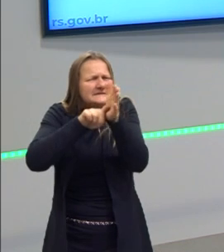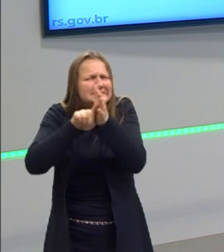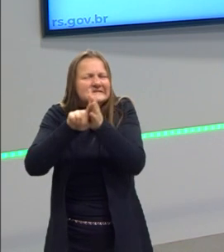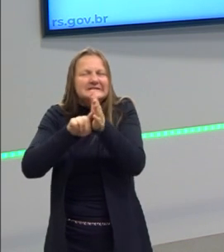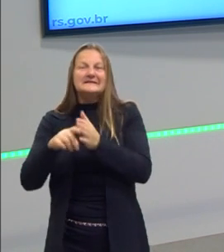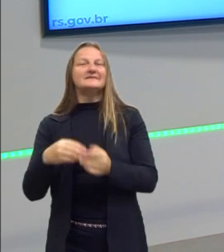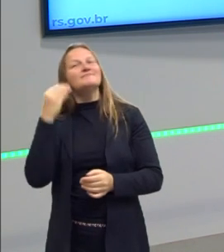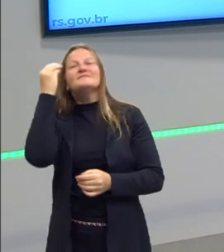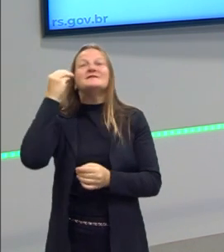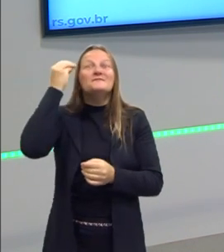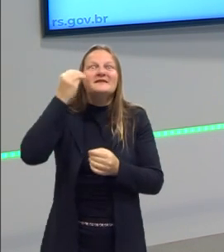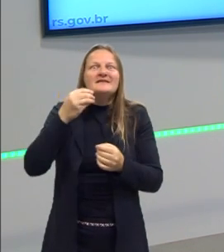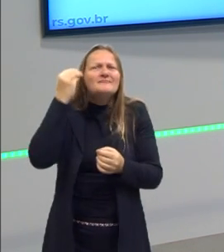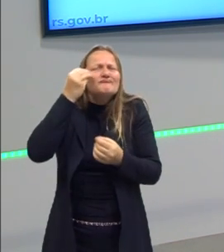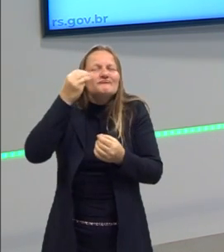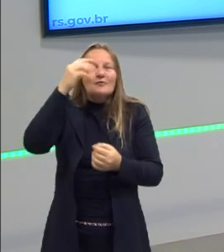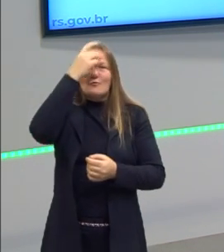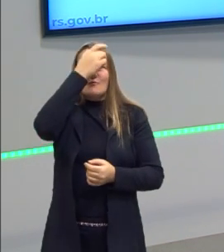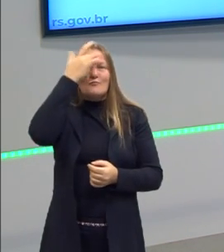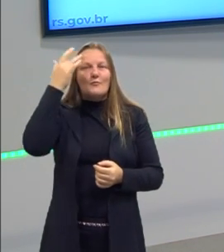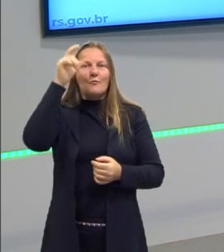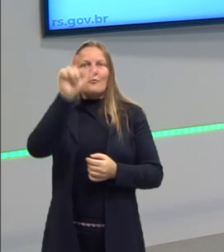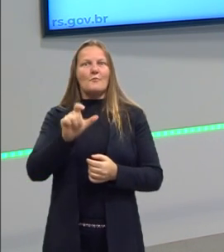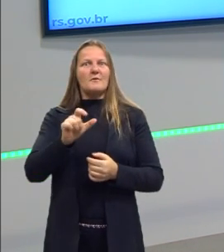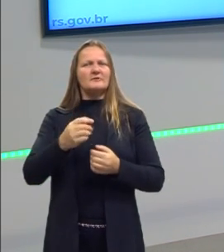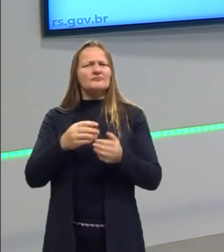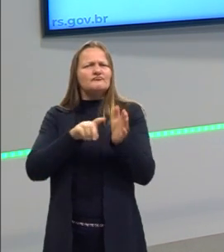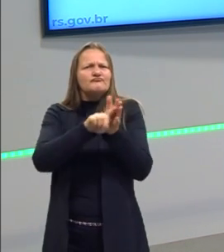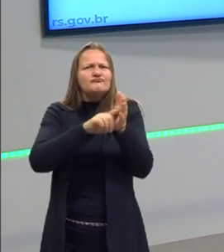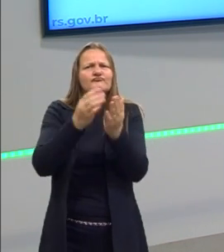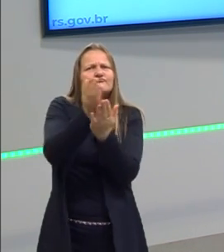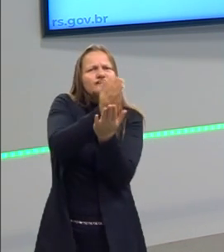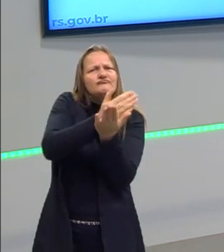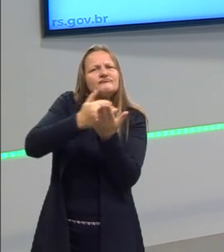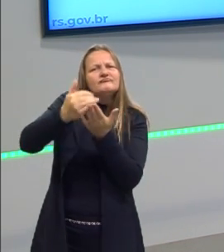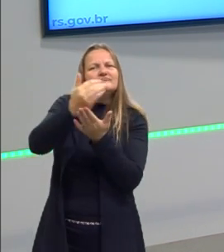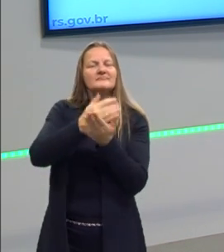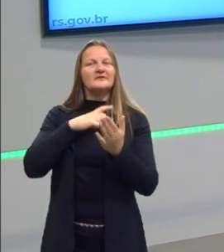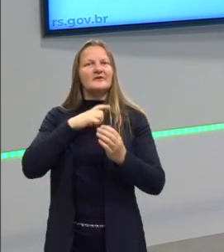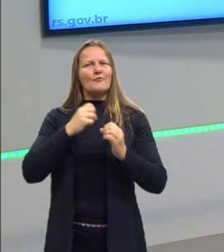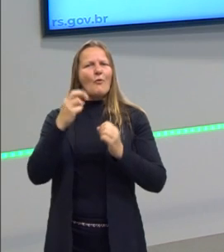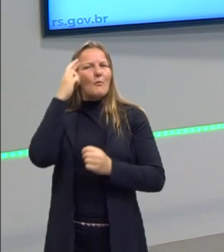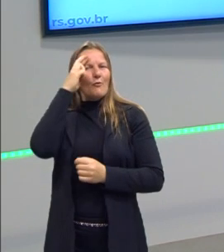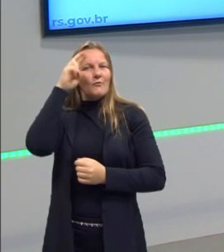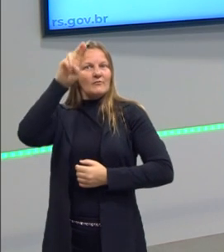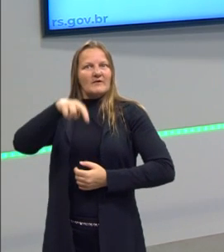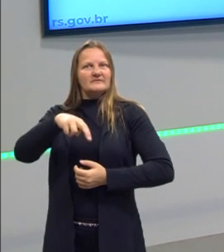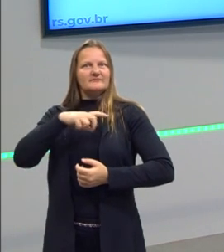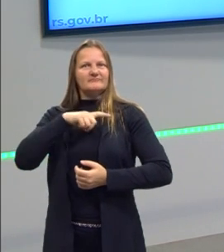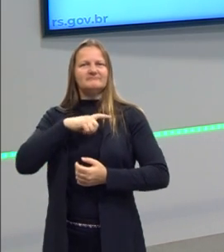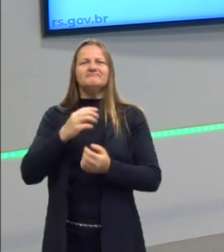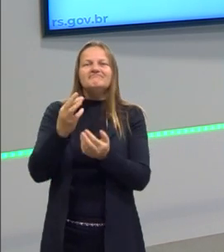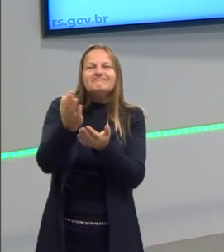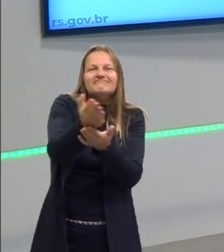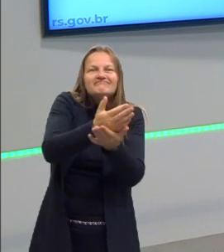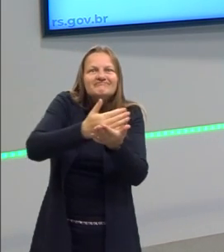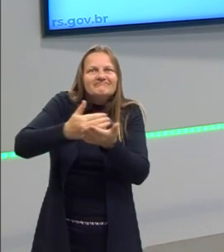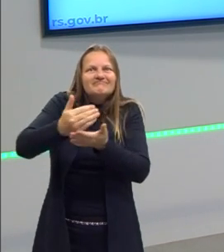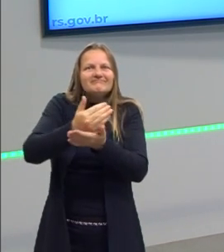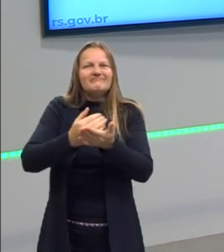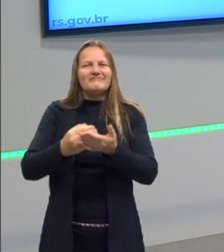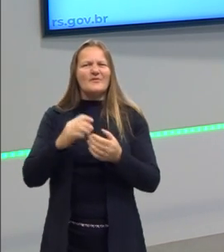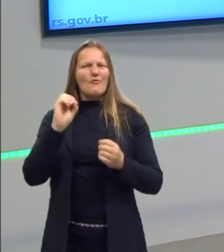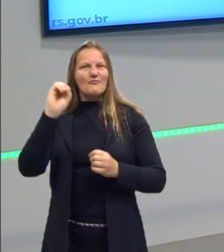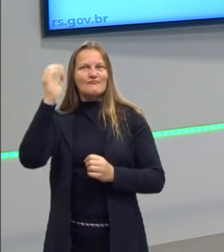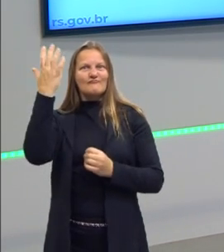mas o ser humano, eu, ser humano, já tem algumas categorias para entender a razão. Ele cria 12 categorias que ele supõe que todo